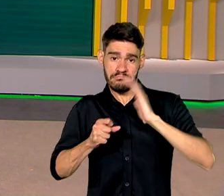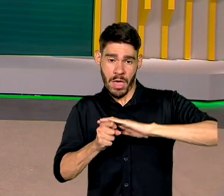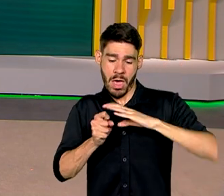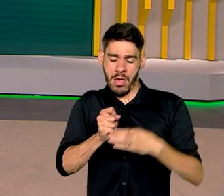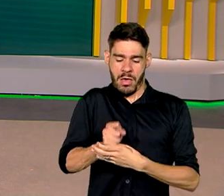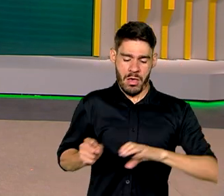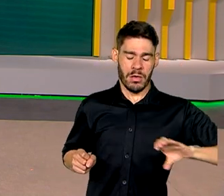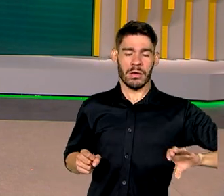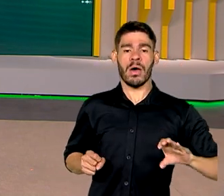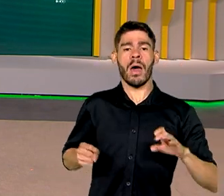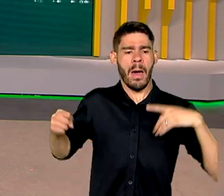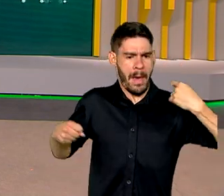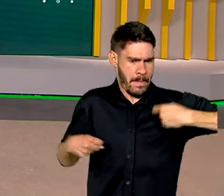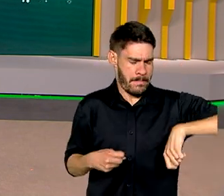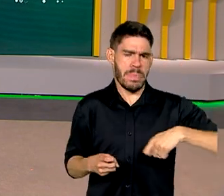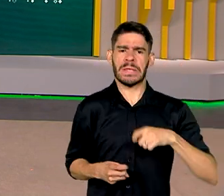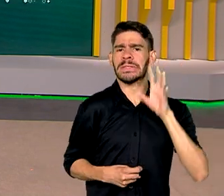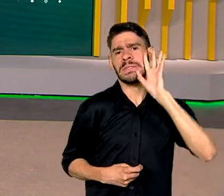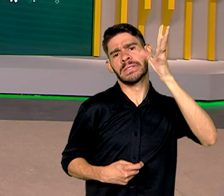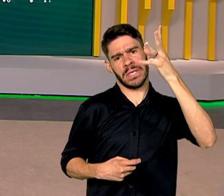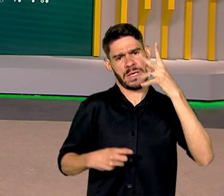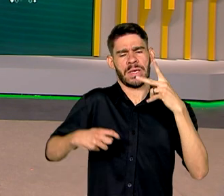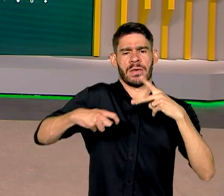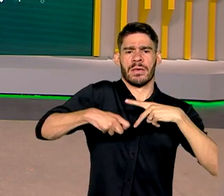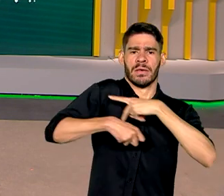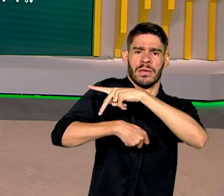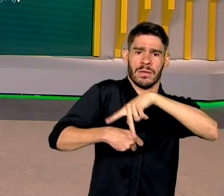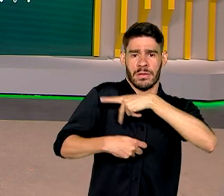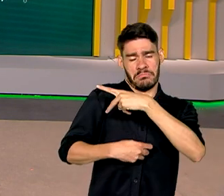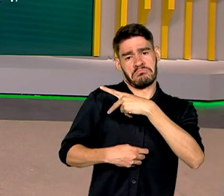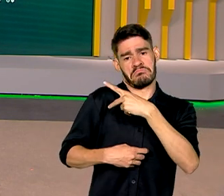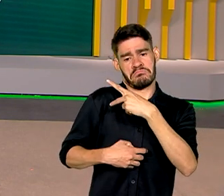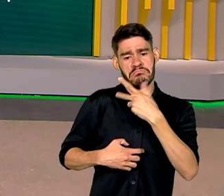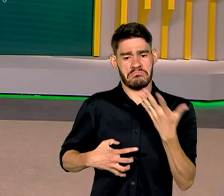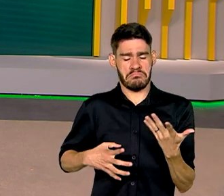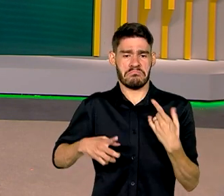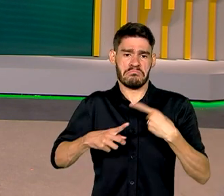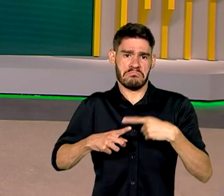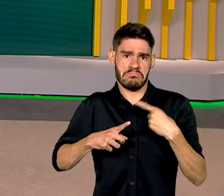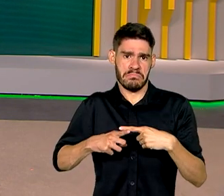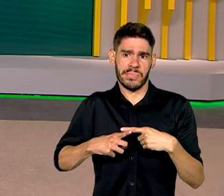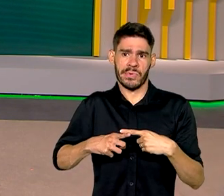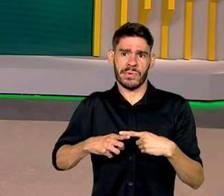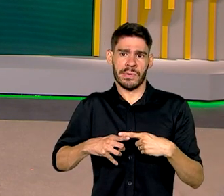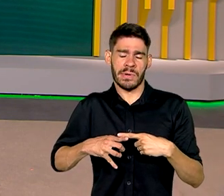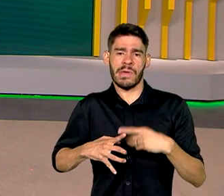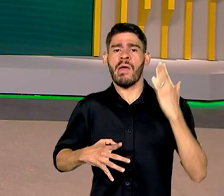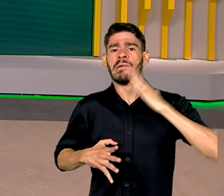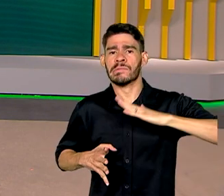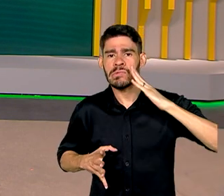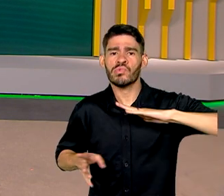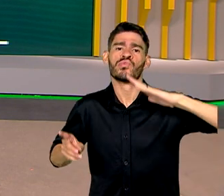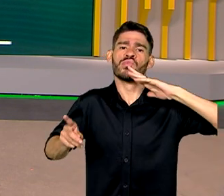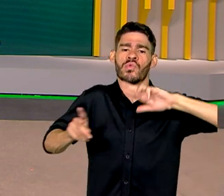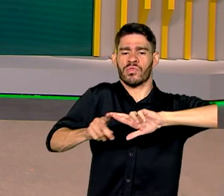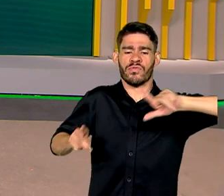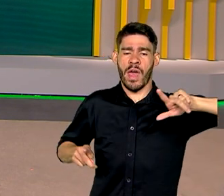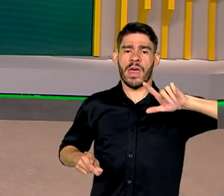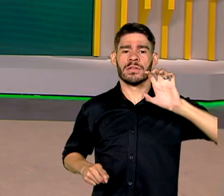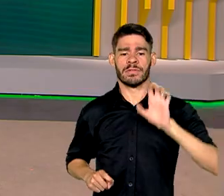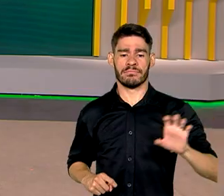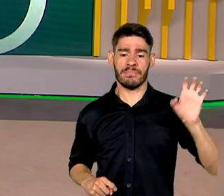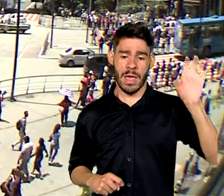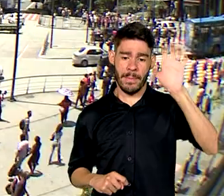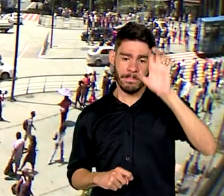ainda é uma questão que precisa ser resolvida no país, já que a cobertura da rede de esgoto sofre com as diferenças regionais.